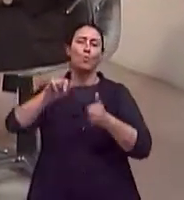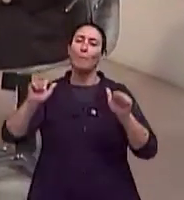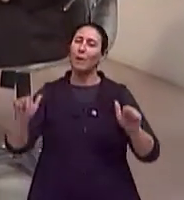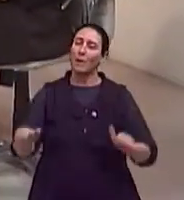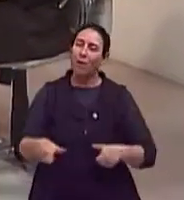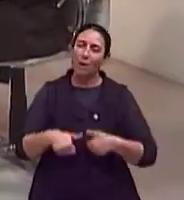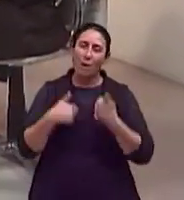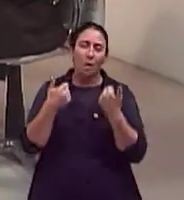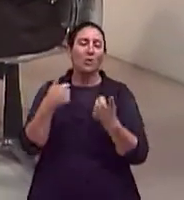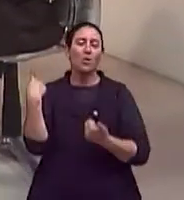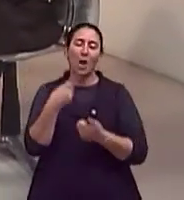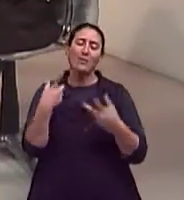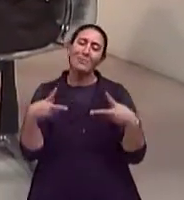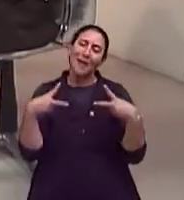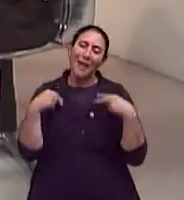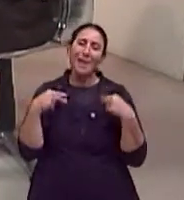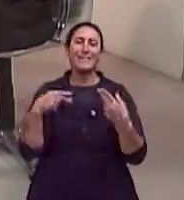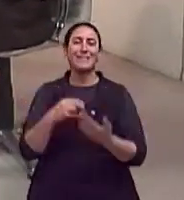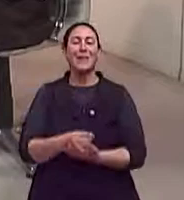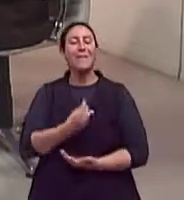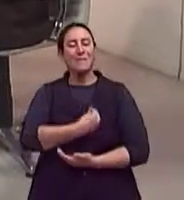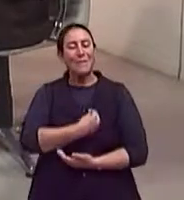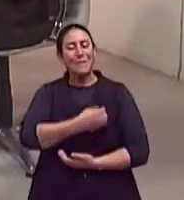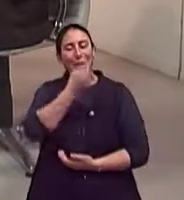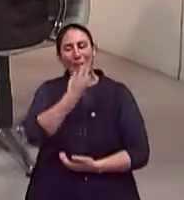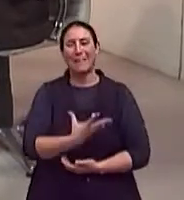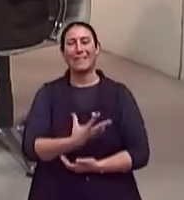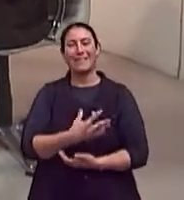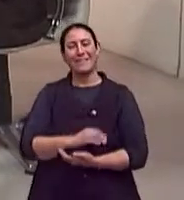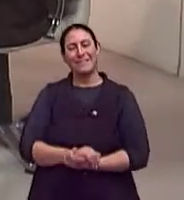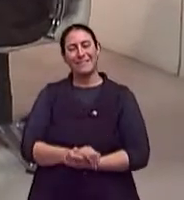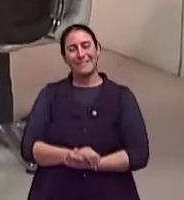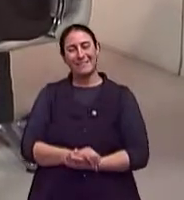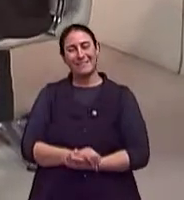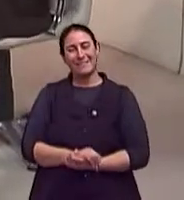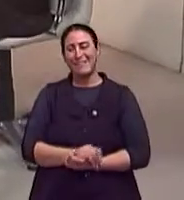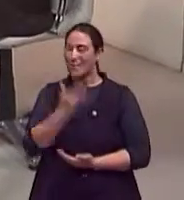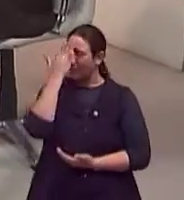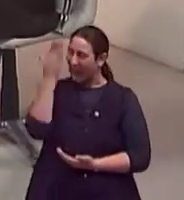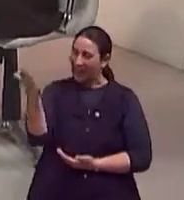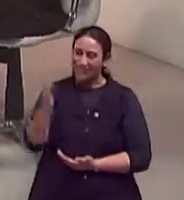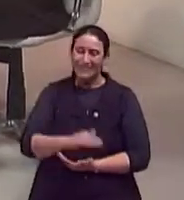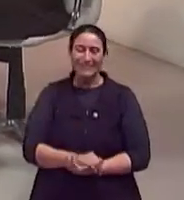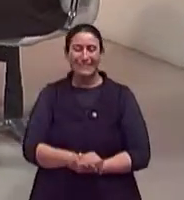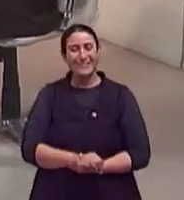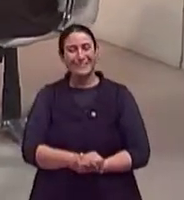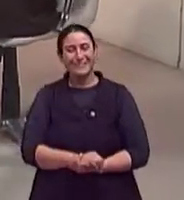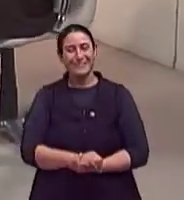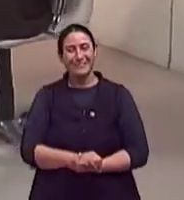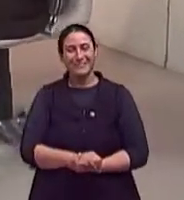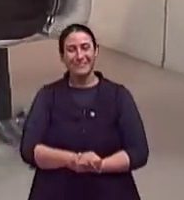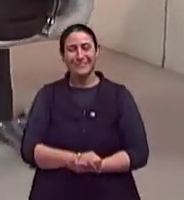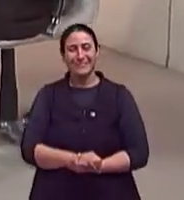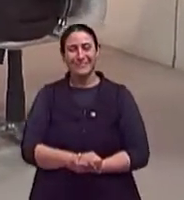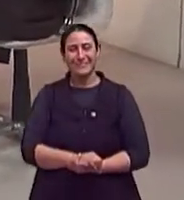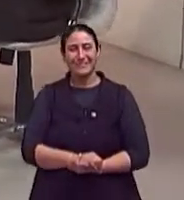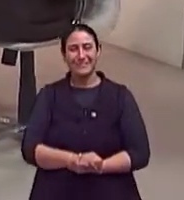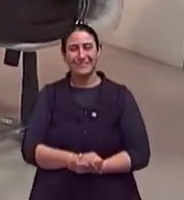e que a gente merece, né? Então, viva bem. Que bom. Obrigada, doutor. Agradeço a oportunidade.